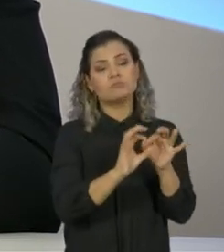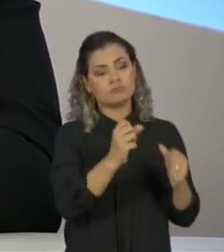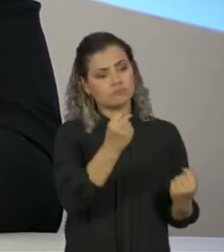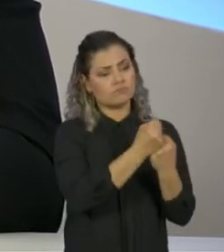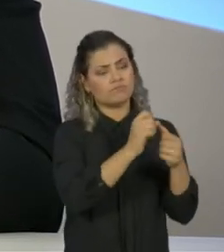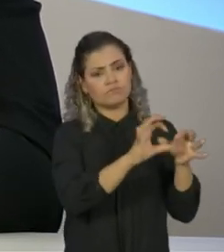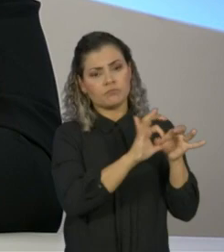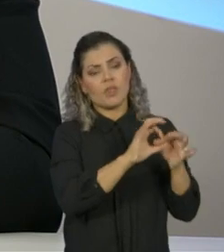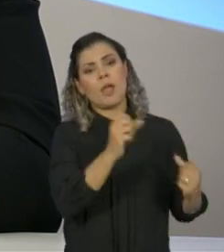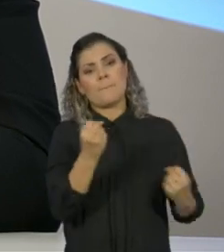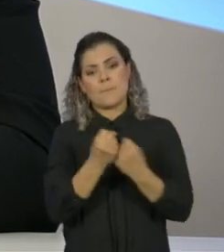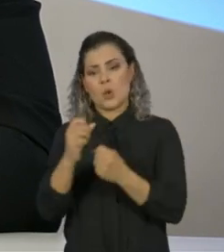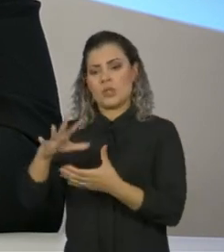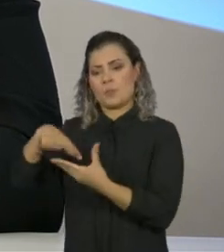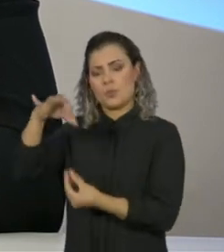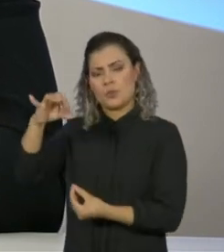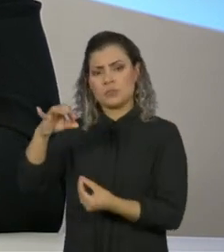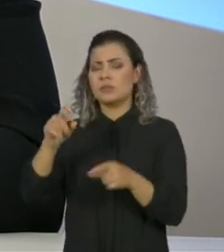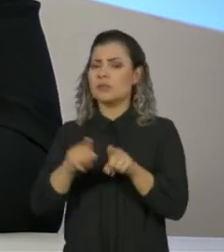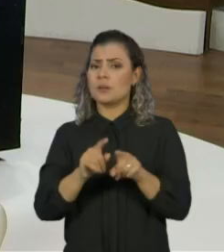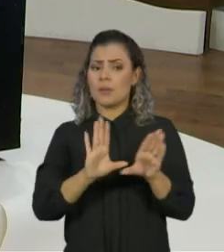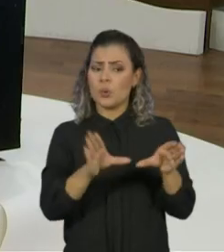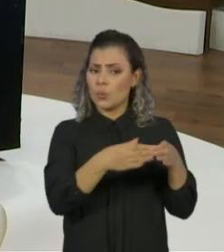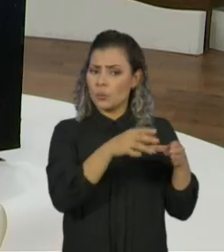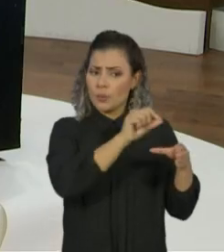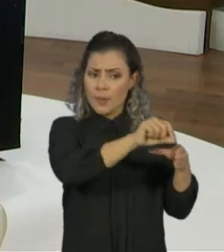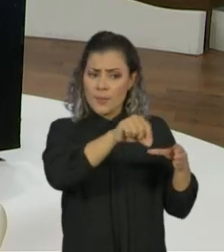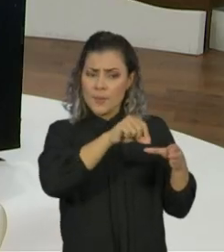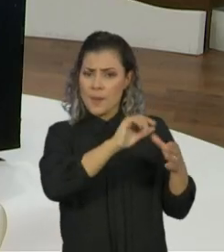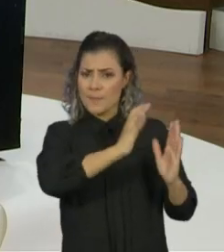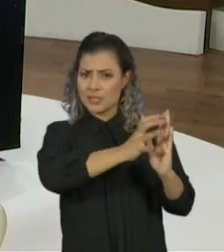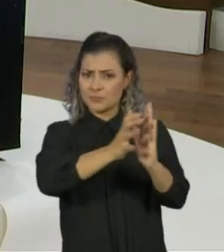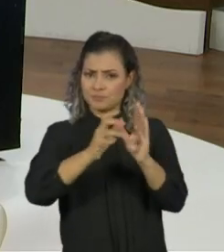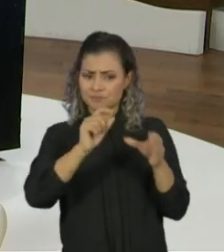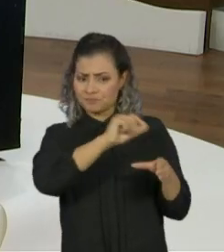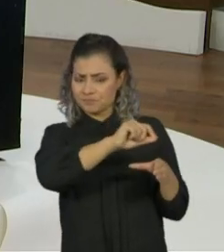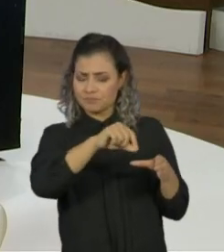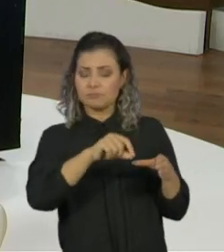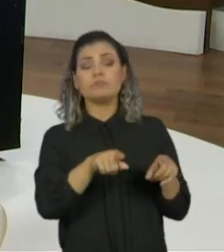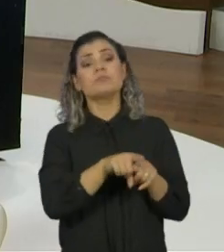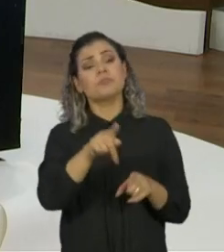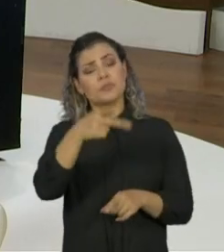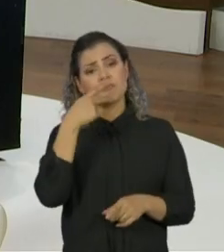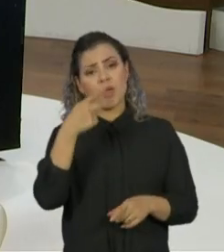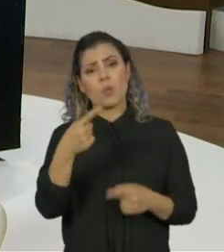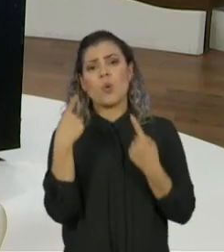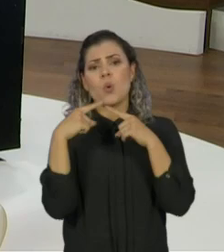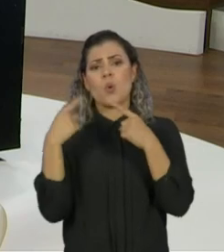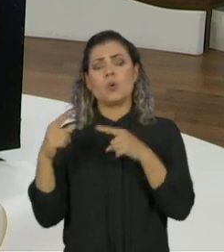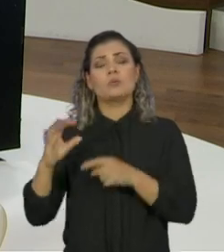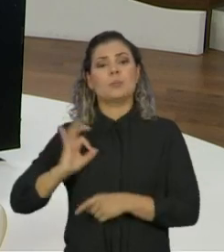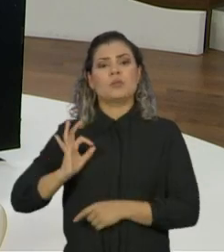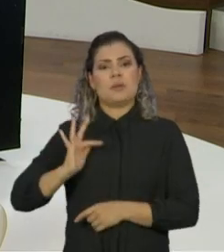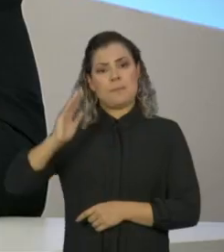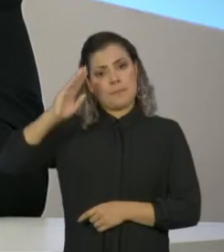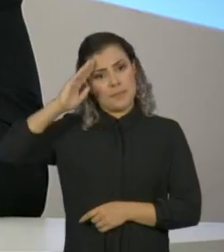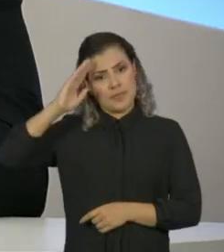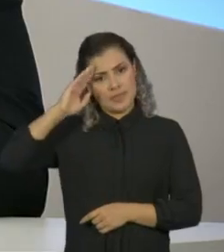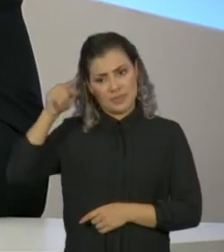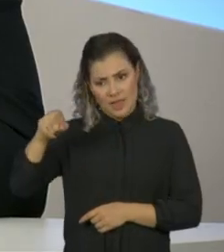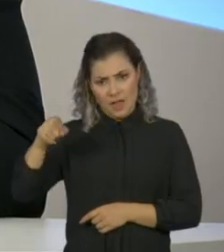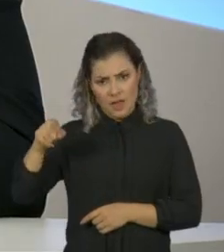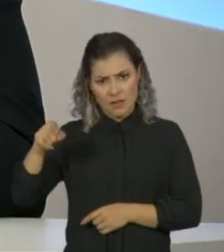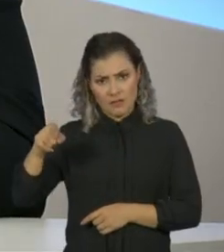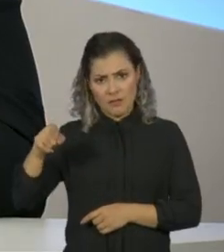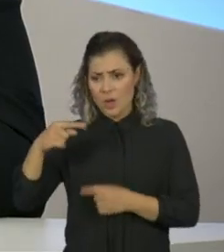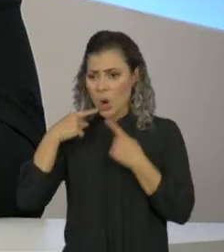da democracia? E dentro dessa frente ampla, o senhor criticou a partidarização da polícia militar. Há espaço para militares